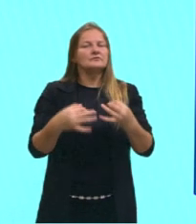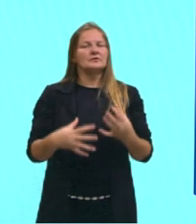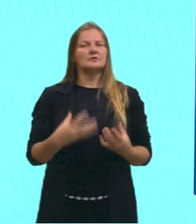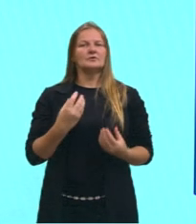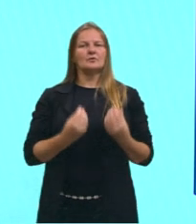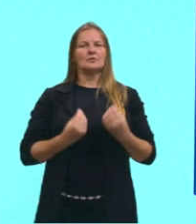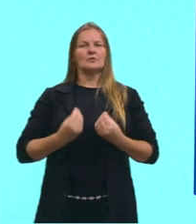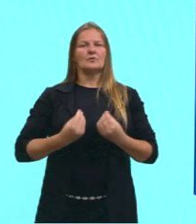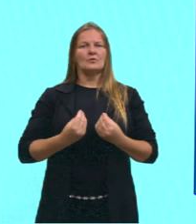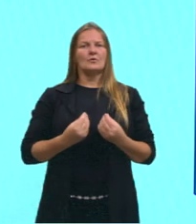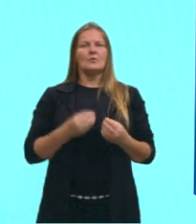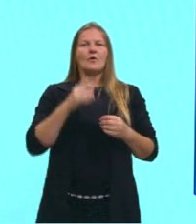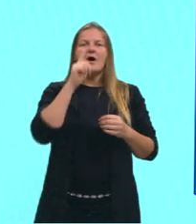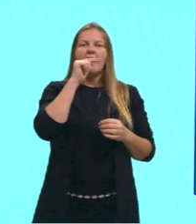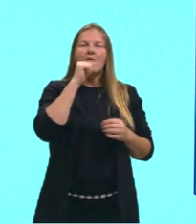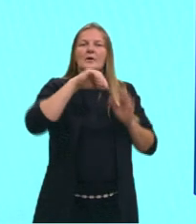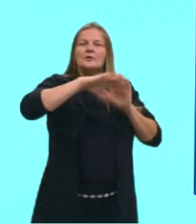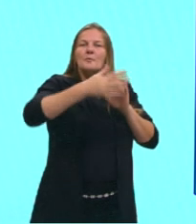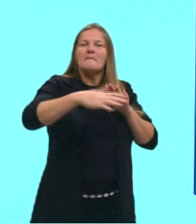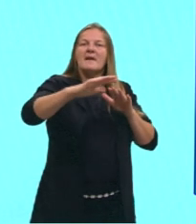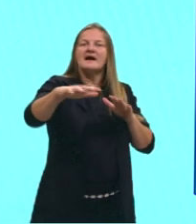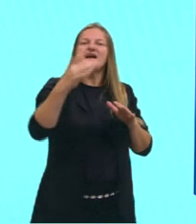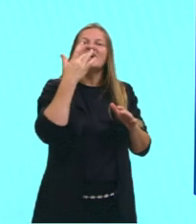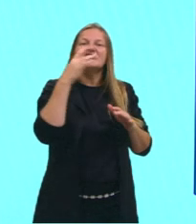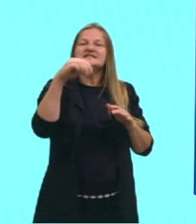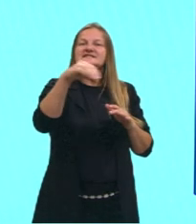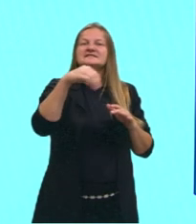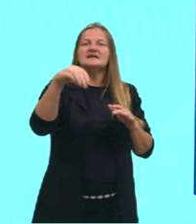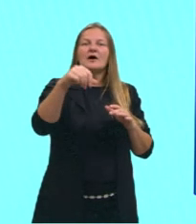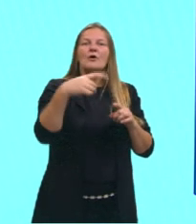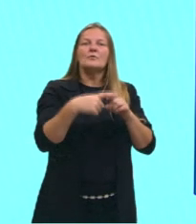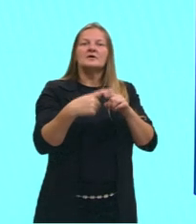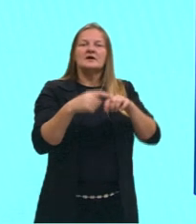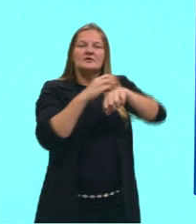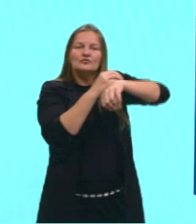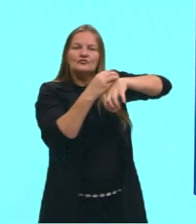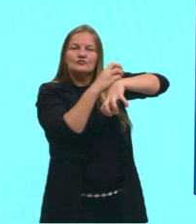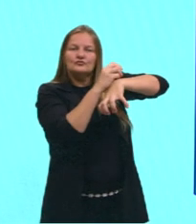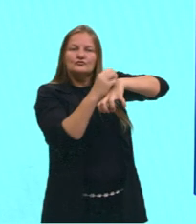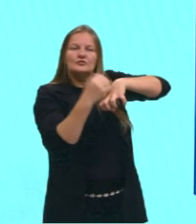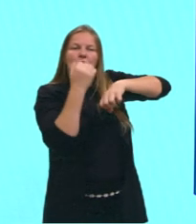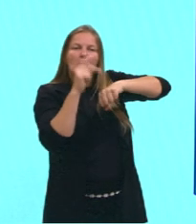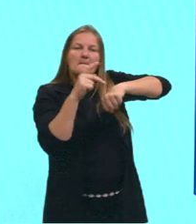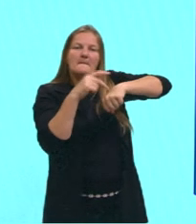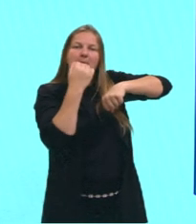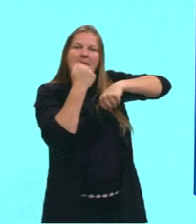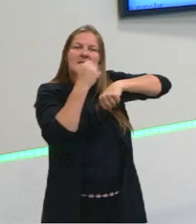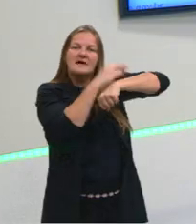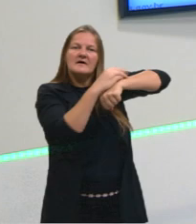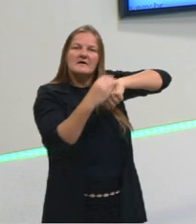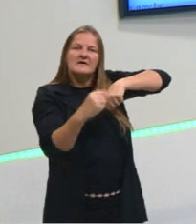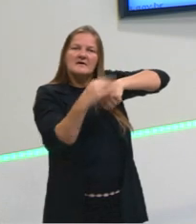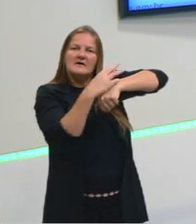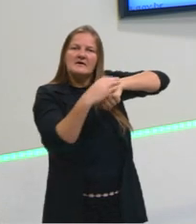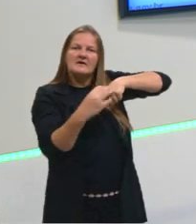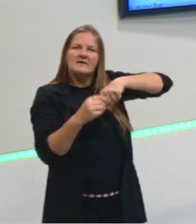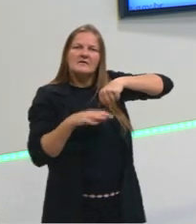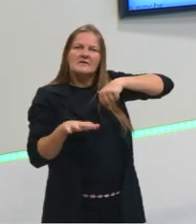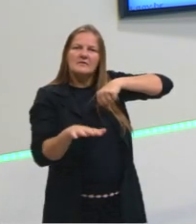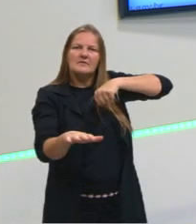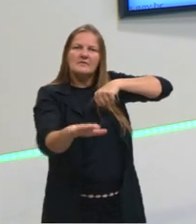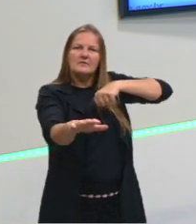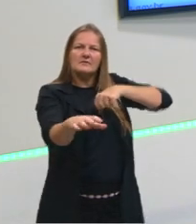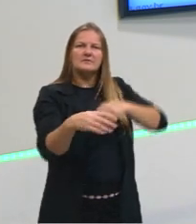né? O mar ser salgado, por causa desses sais dissolvidos que nós temos através do intemperismo, tá? Vamos dar